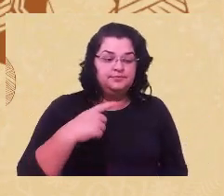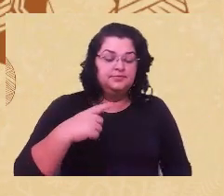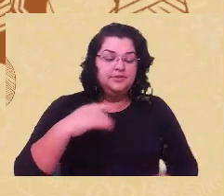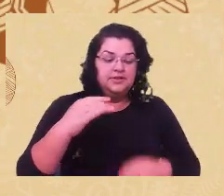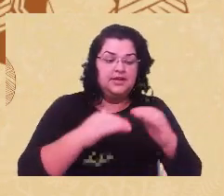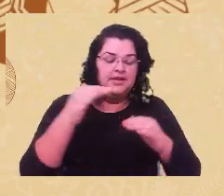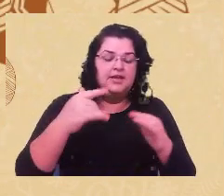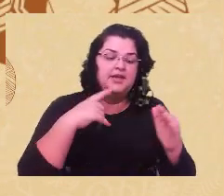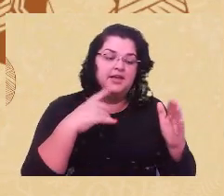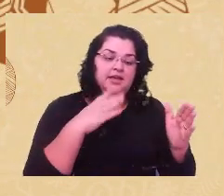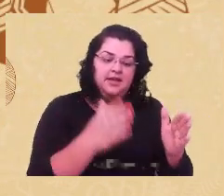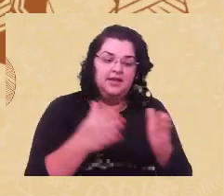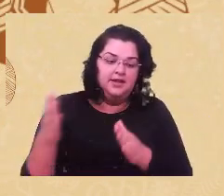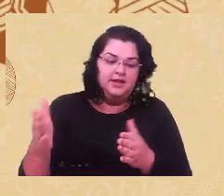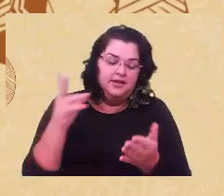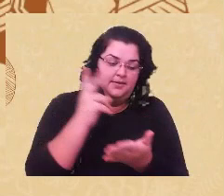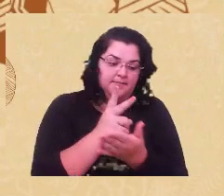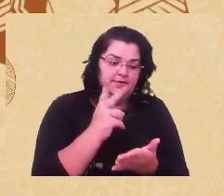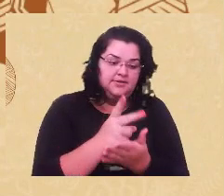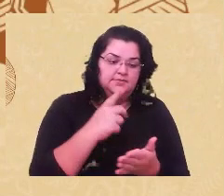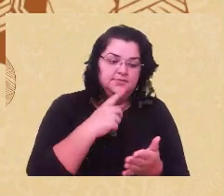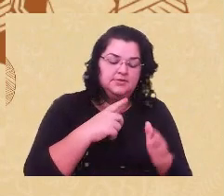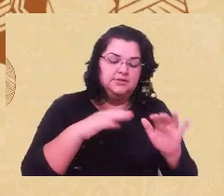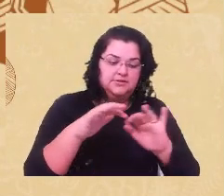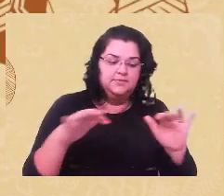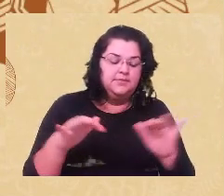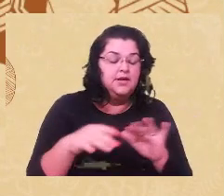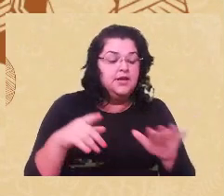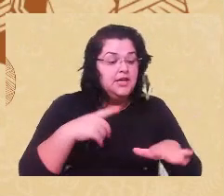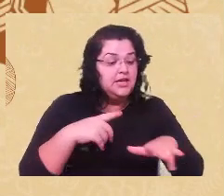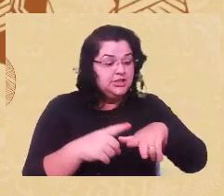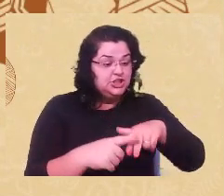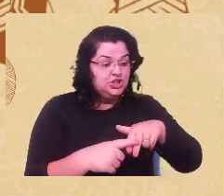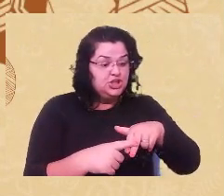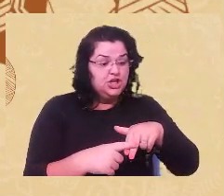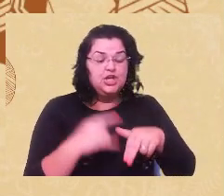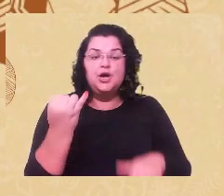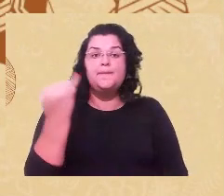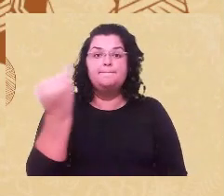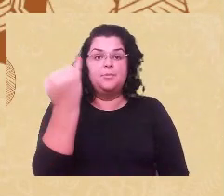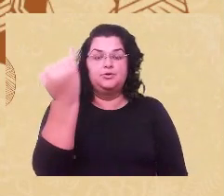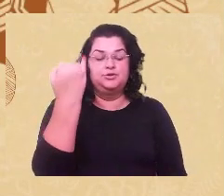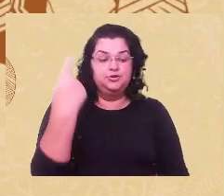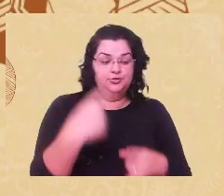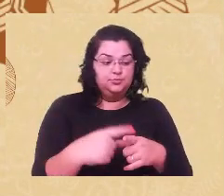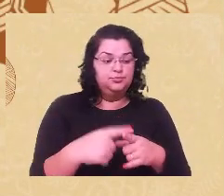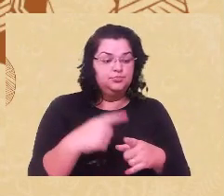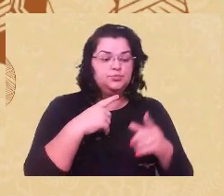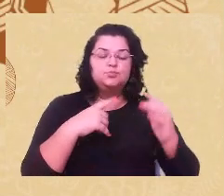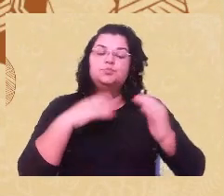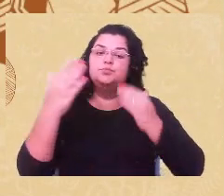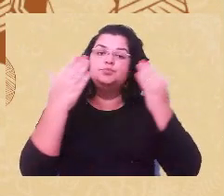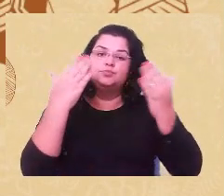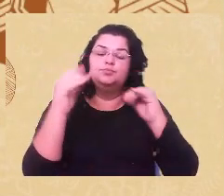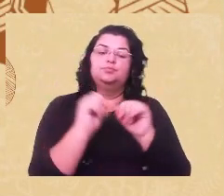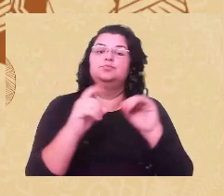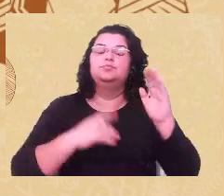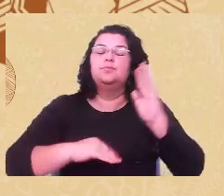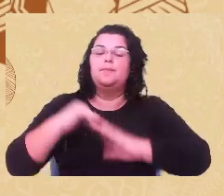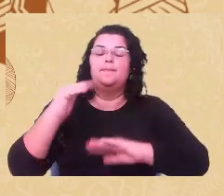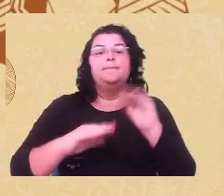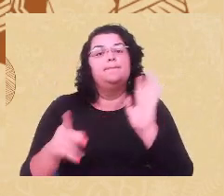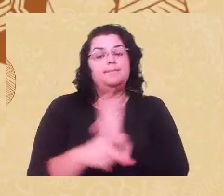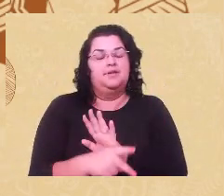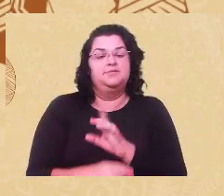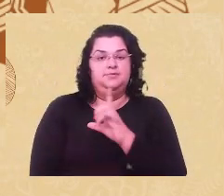das estéricas. A separação que eu estou fazendo de gênero aqui é proposital, porque foi assim que o manicômio fez. A ala das estéricas, alas